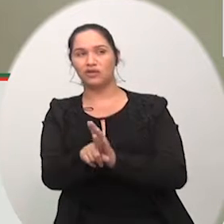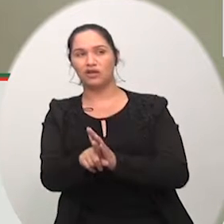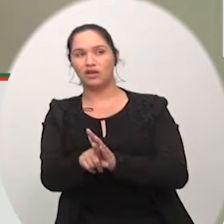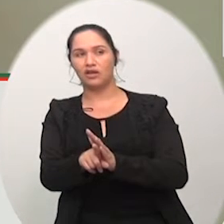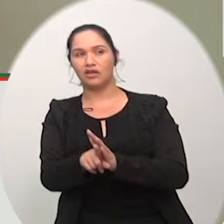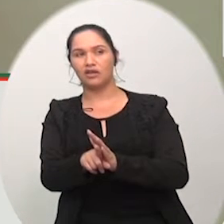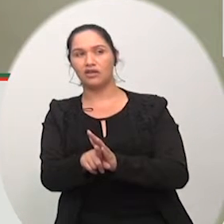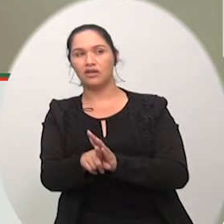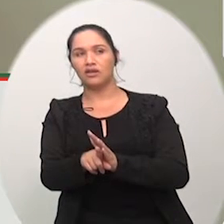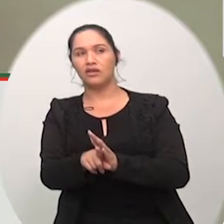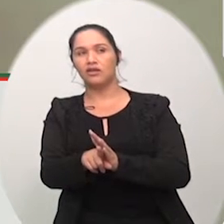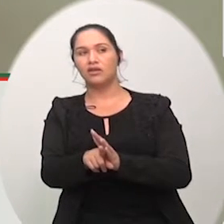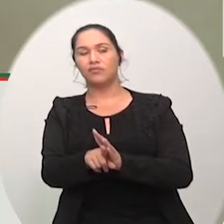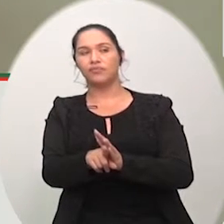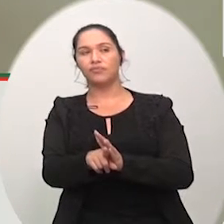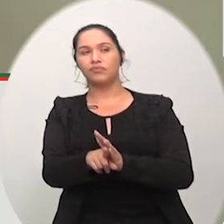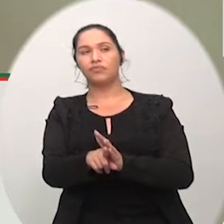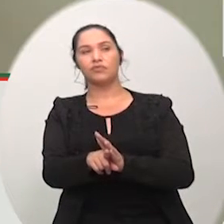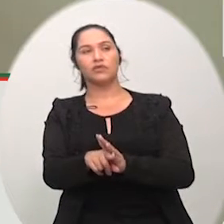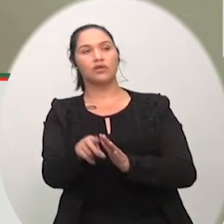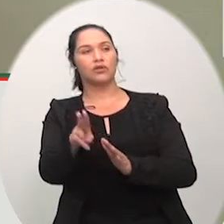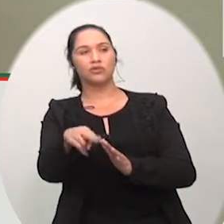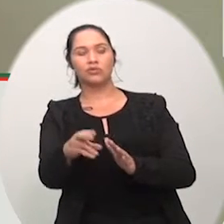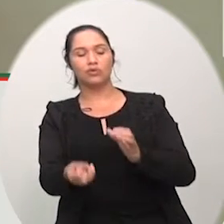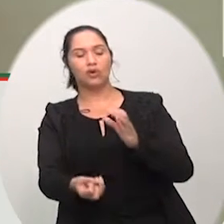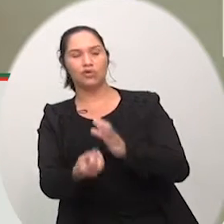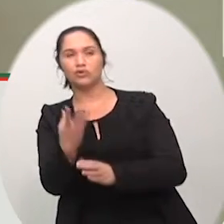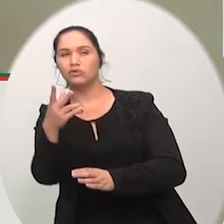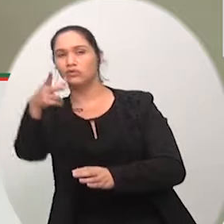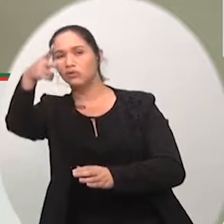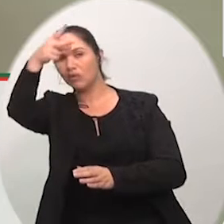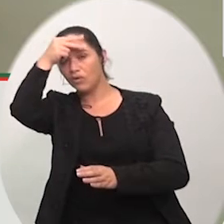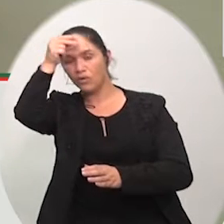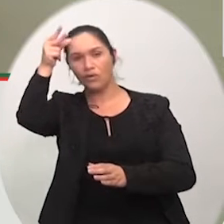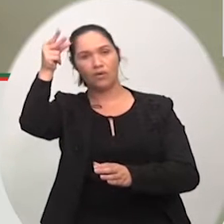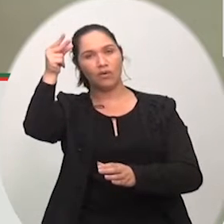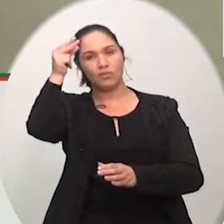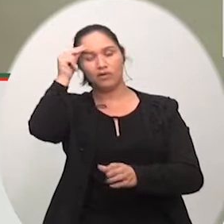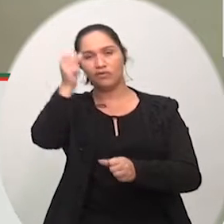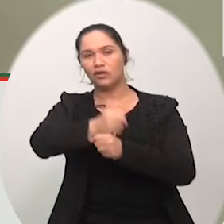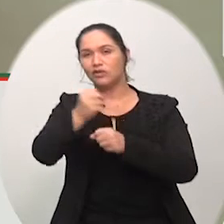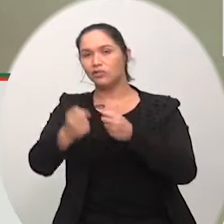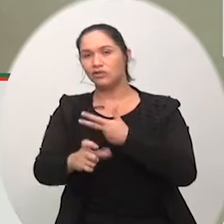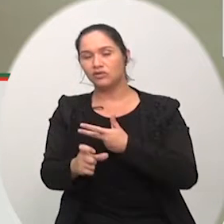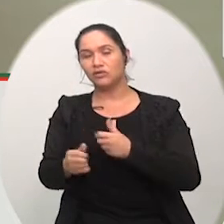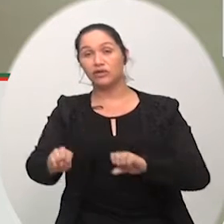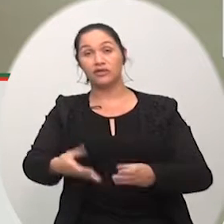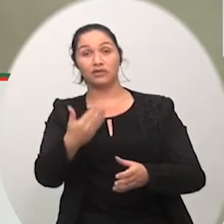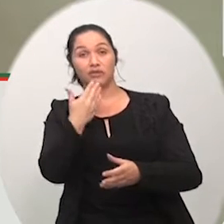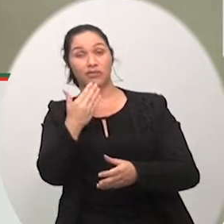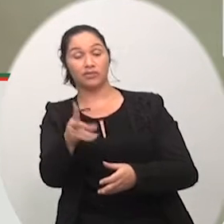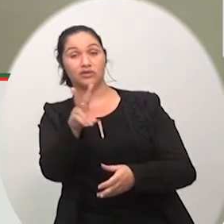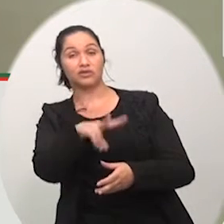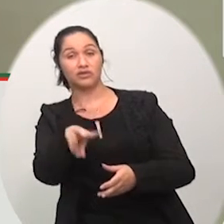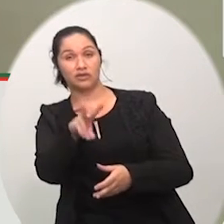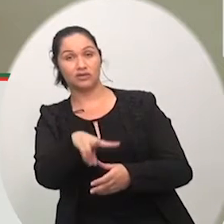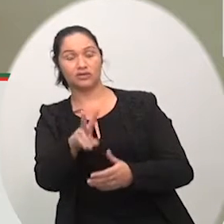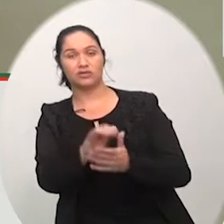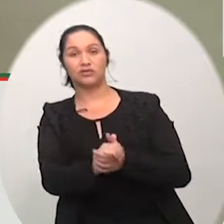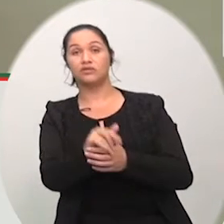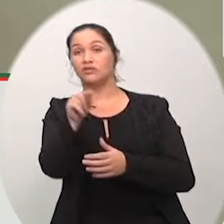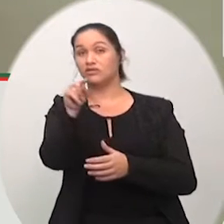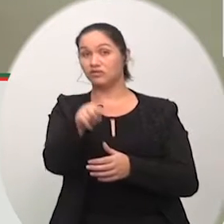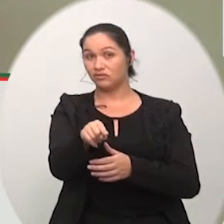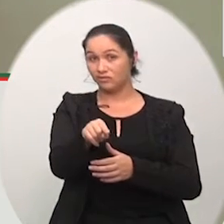peço aos colegas vereadores gostaria de pedir a vossa excelência se pudesse vou pedir a vossa excelência vereador se